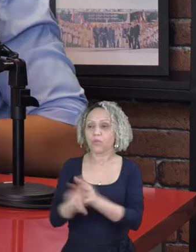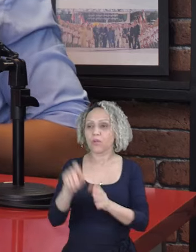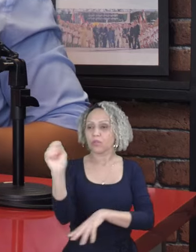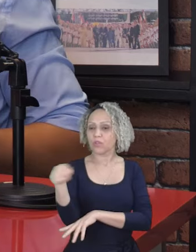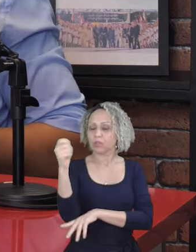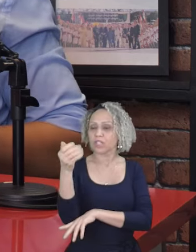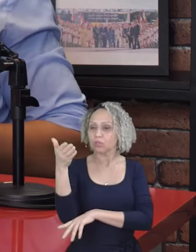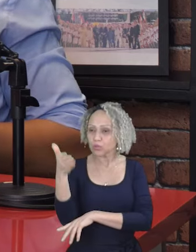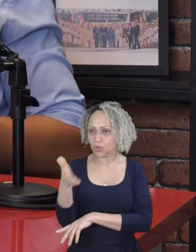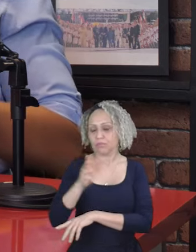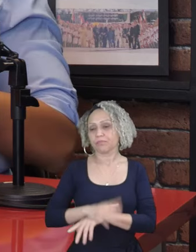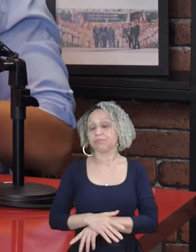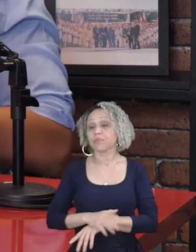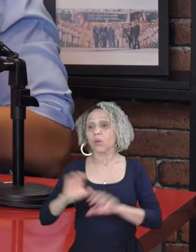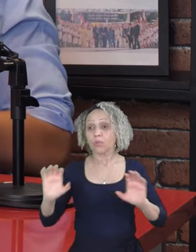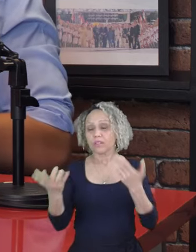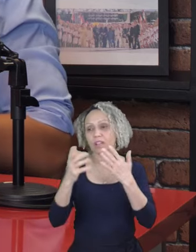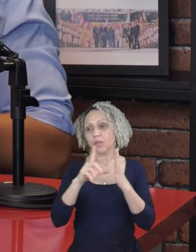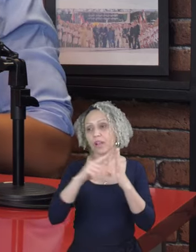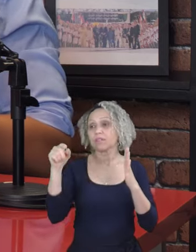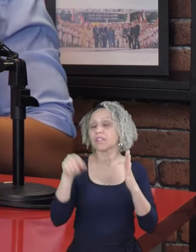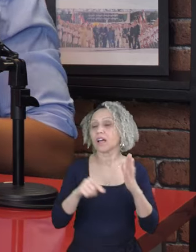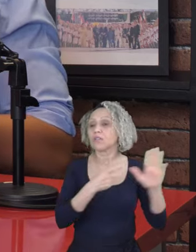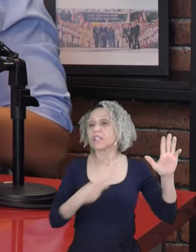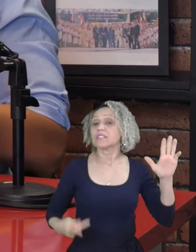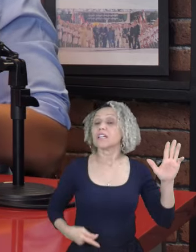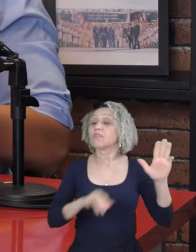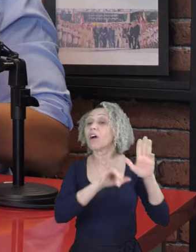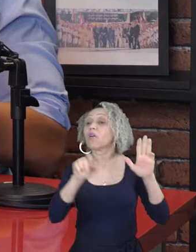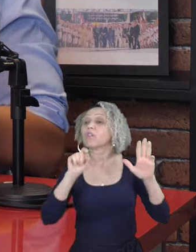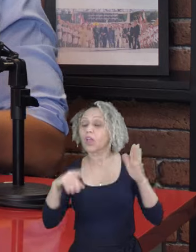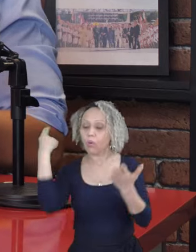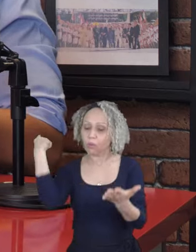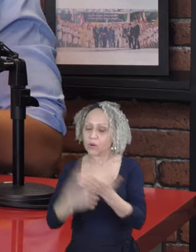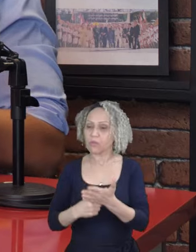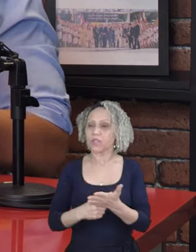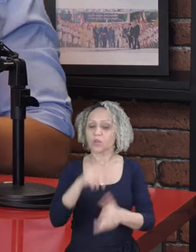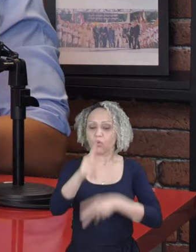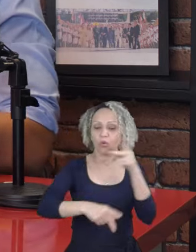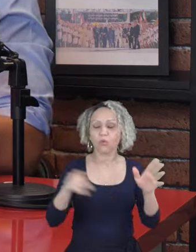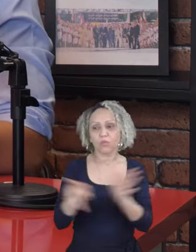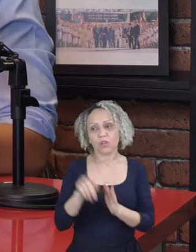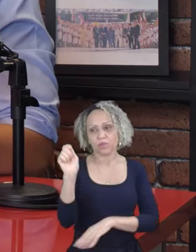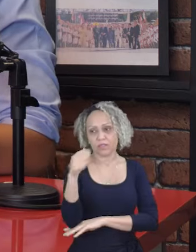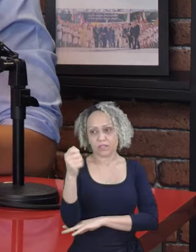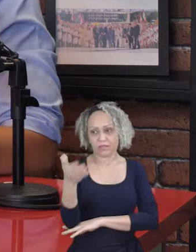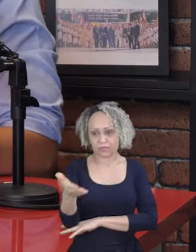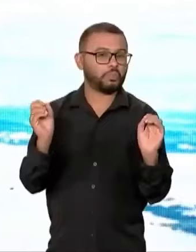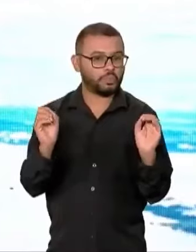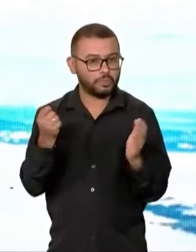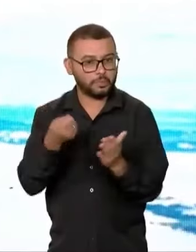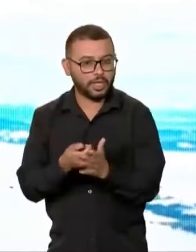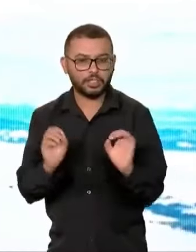reconstrução do Rio Grande do Sul. Durante o evento no Palácio do Planalto, o presidente reafirmou seu compromisso com o povo gaúcho.